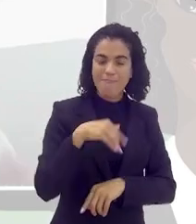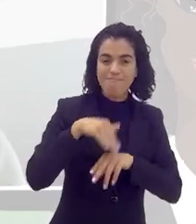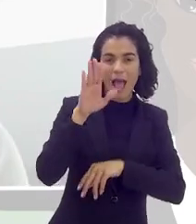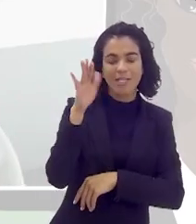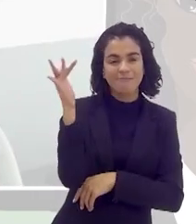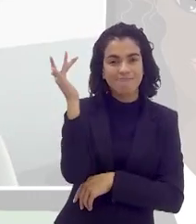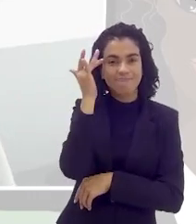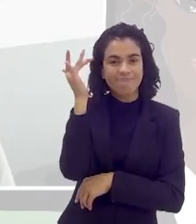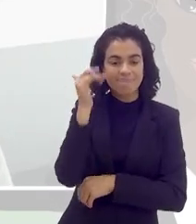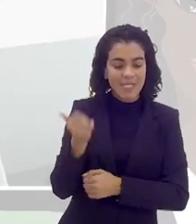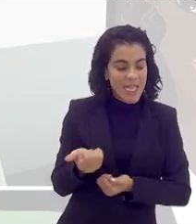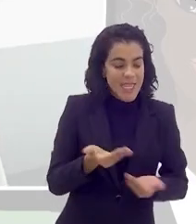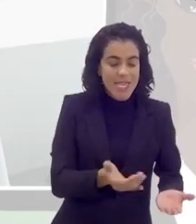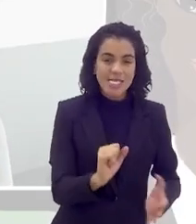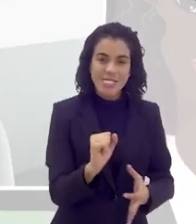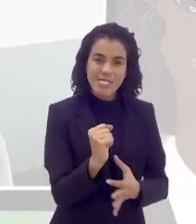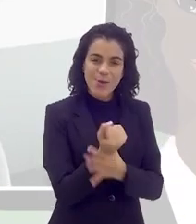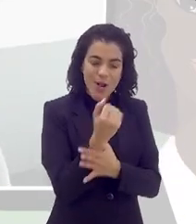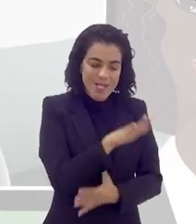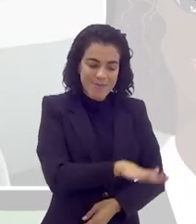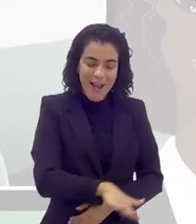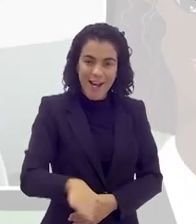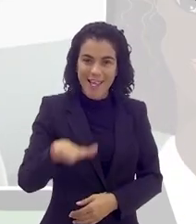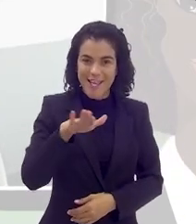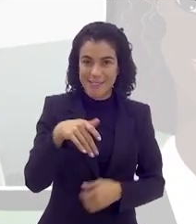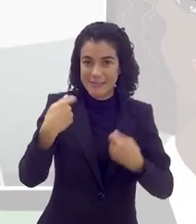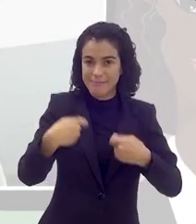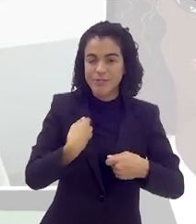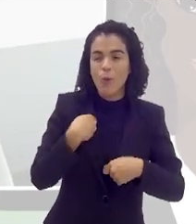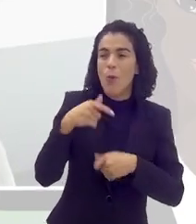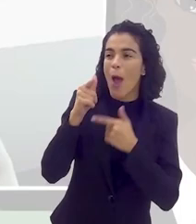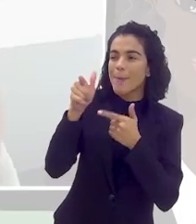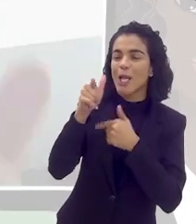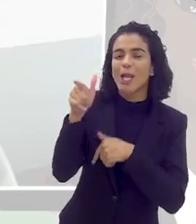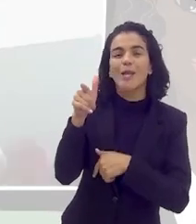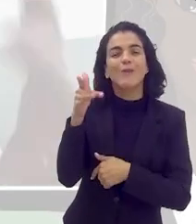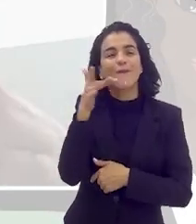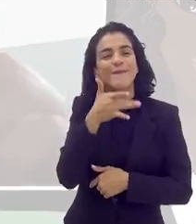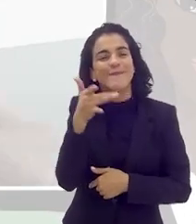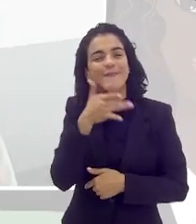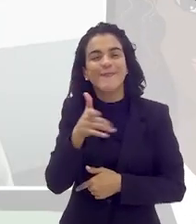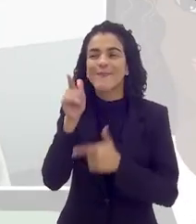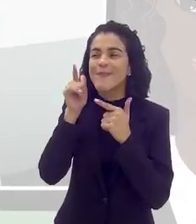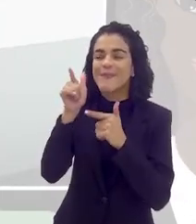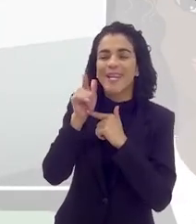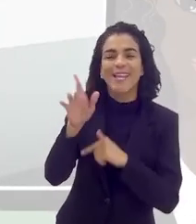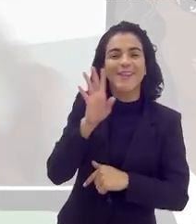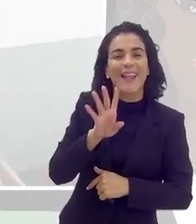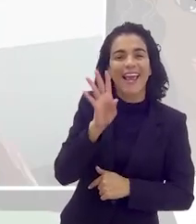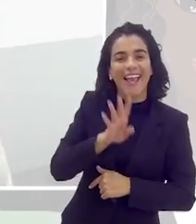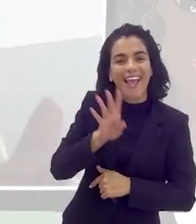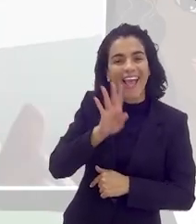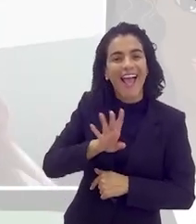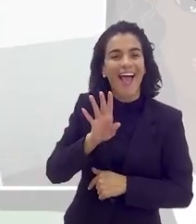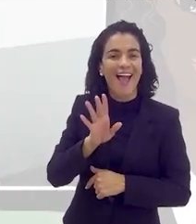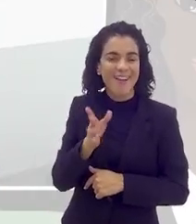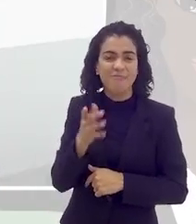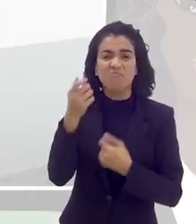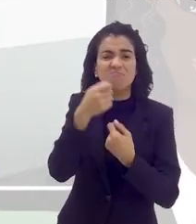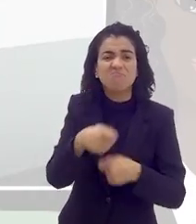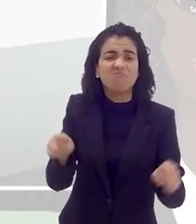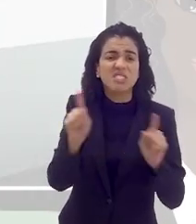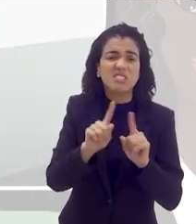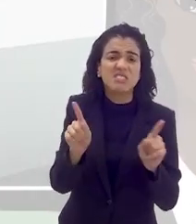esse olhar mais maduro, a gente consegue dar segurança que a criança precisa para achar um apelido gostoso que você chame, que ela te chame,